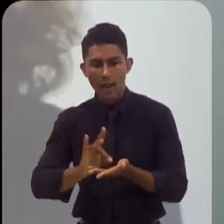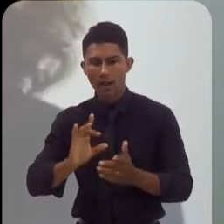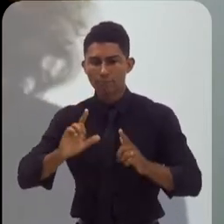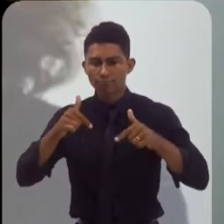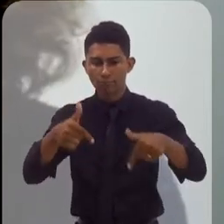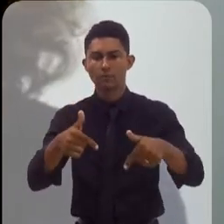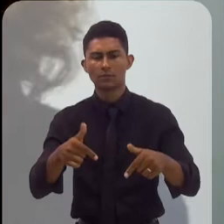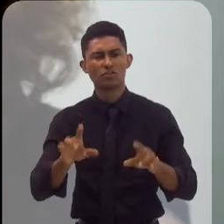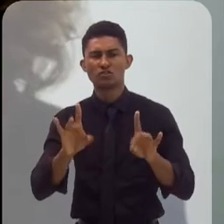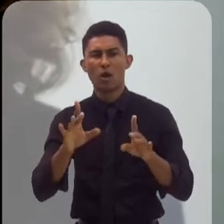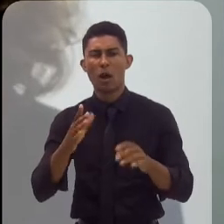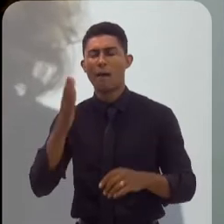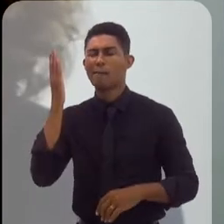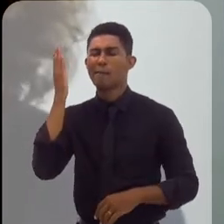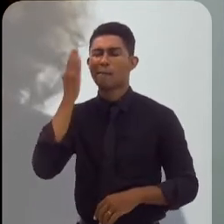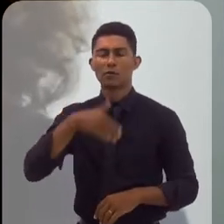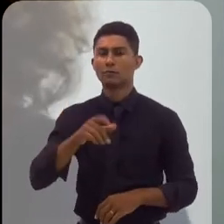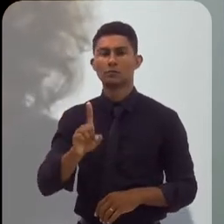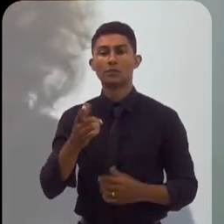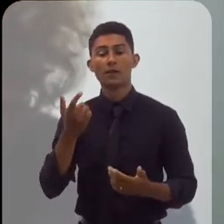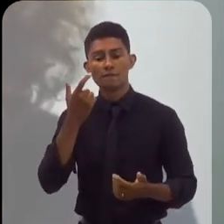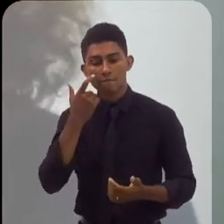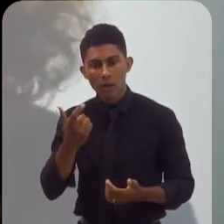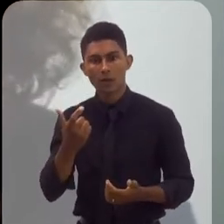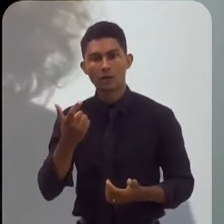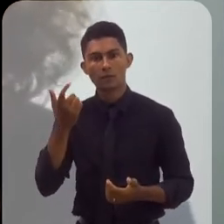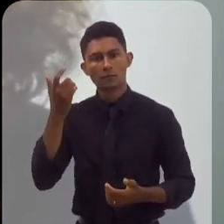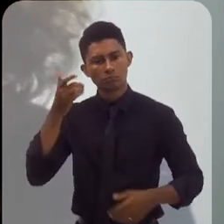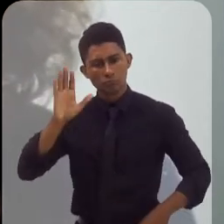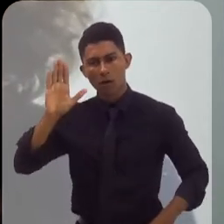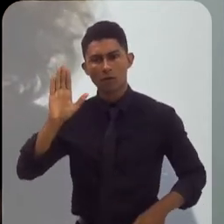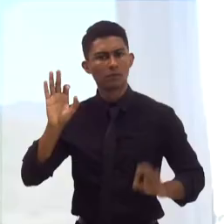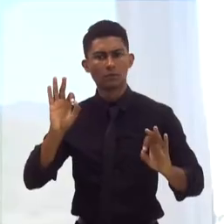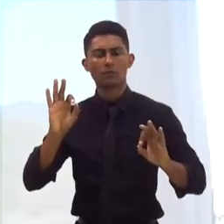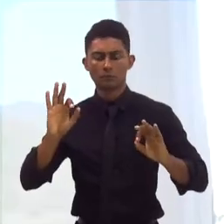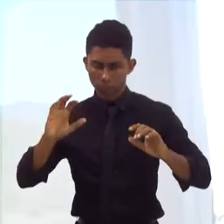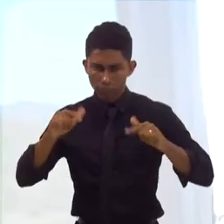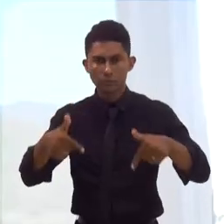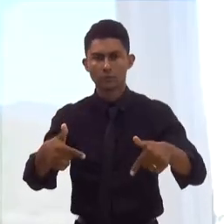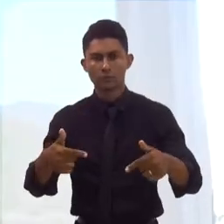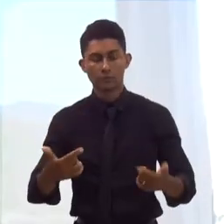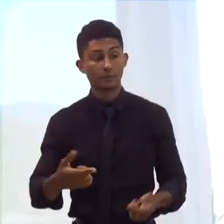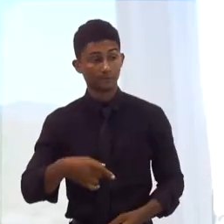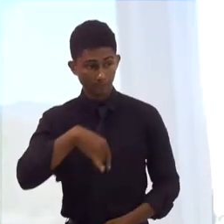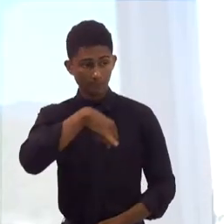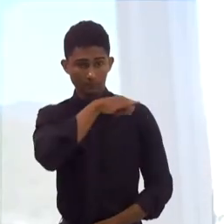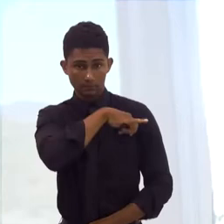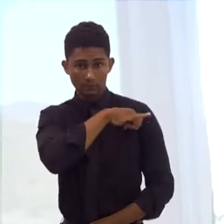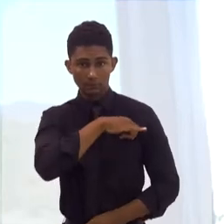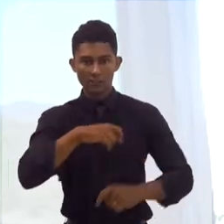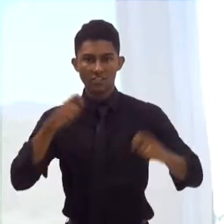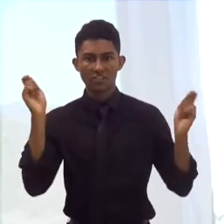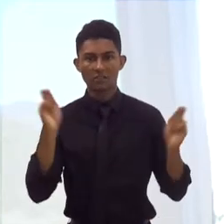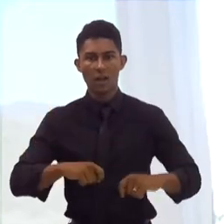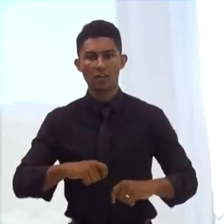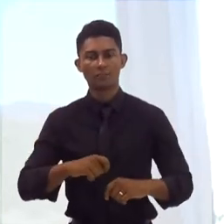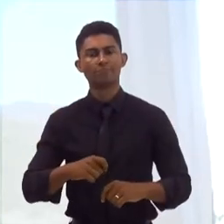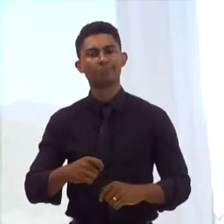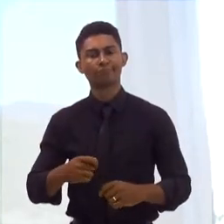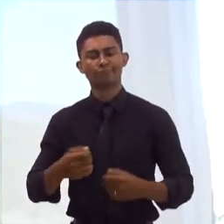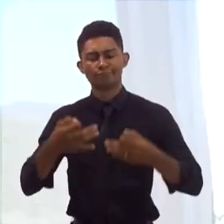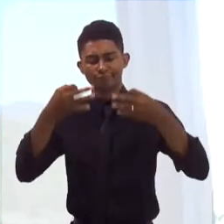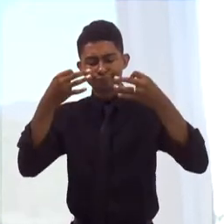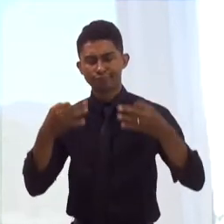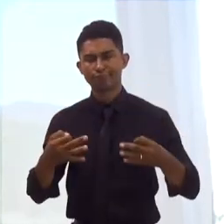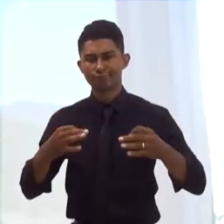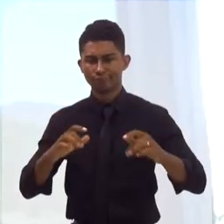fato, não fiquem apenas como promessas. Geisa, o Rio de Janeiro tem a oportunidade de ser protagonista